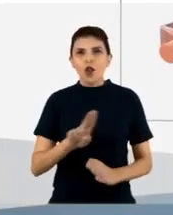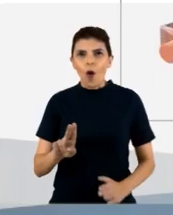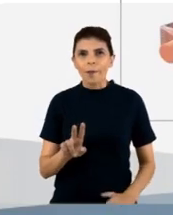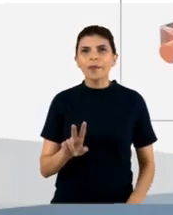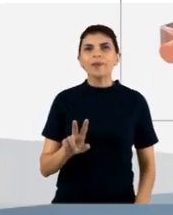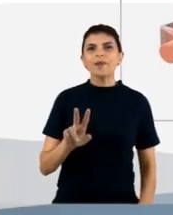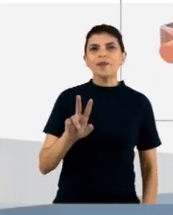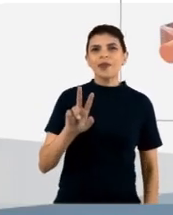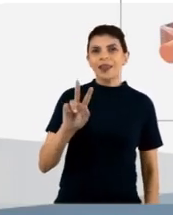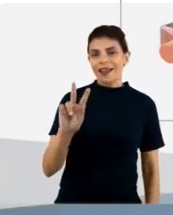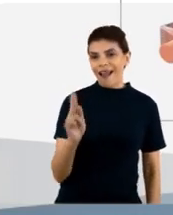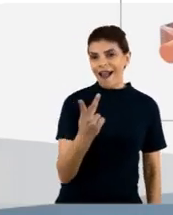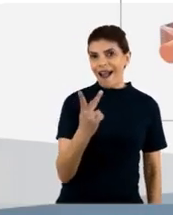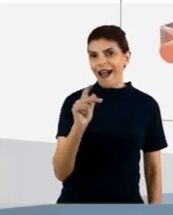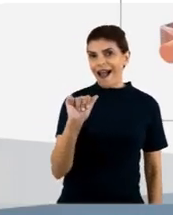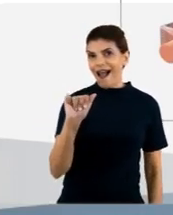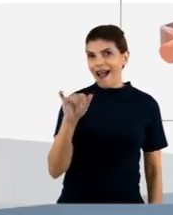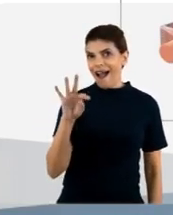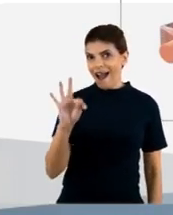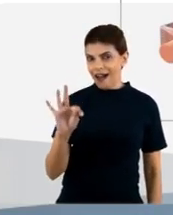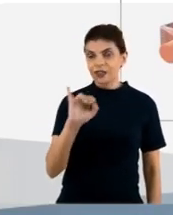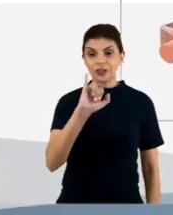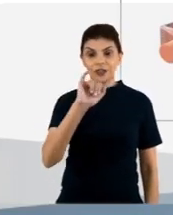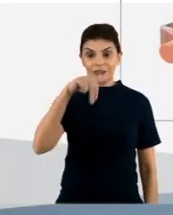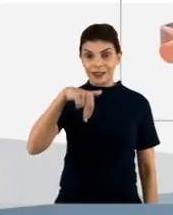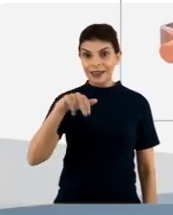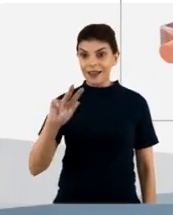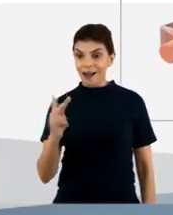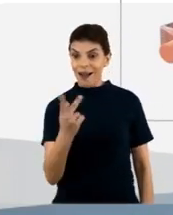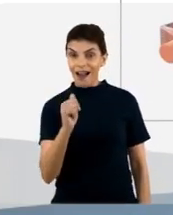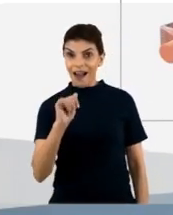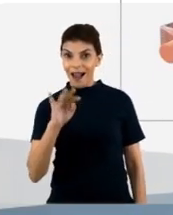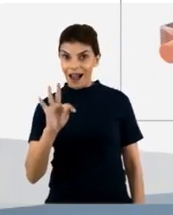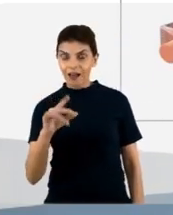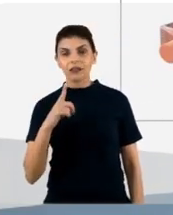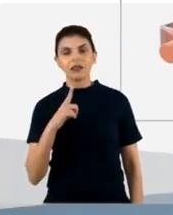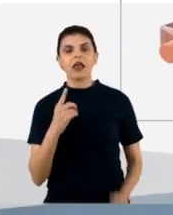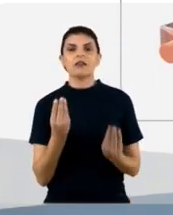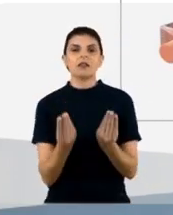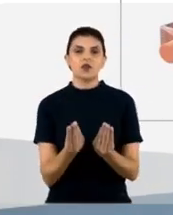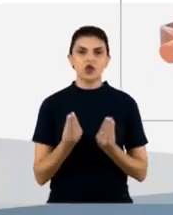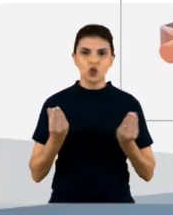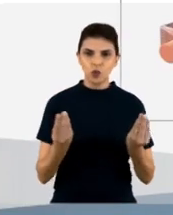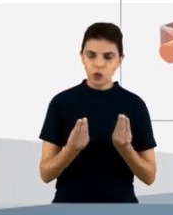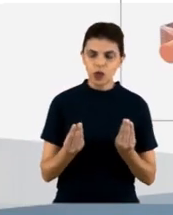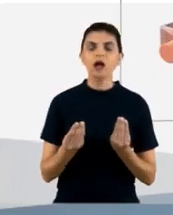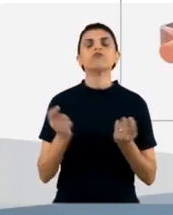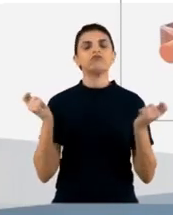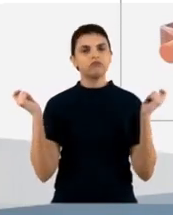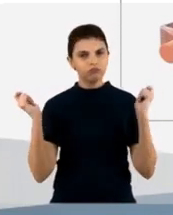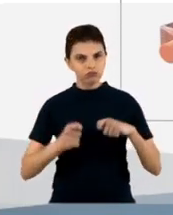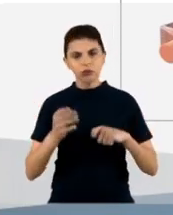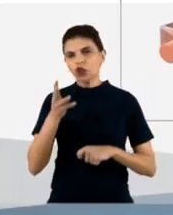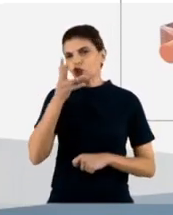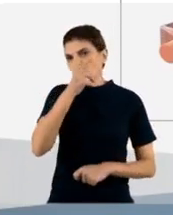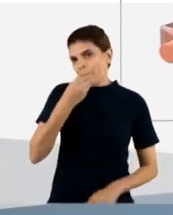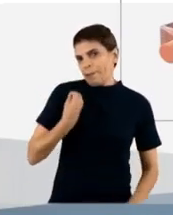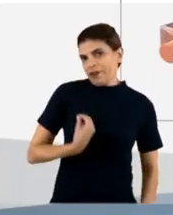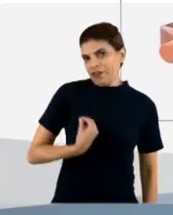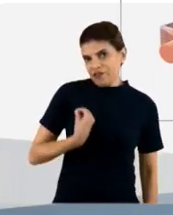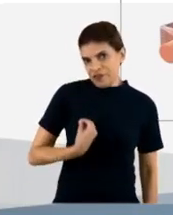que ele contém uma substância que faz com que somente os hibridomas sejam capazes de sobreviver.